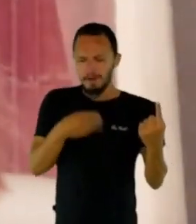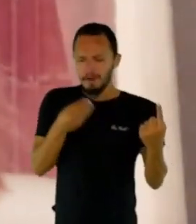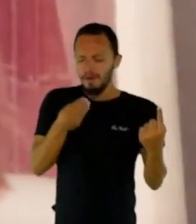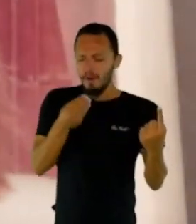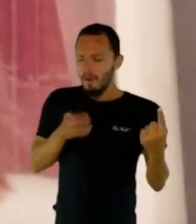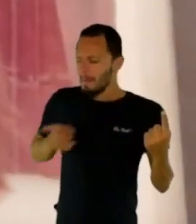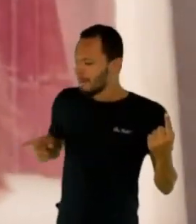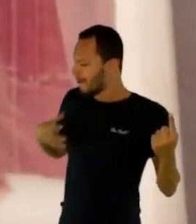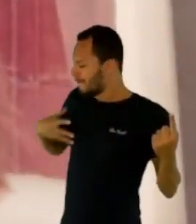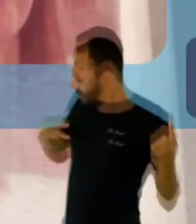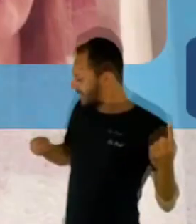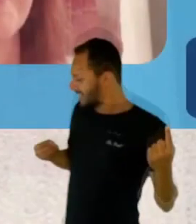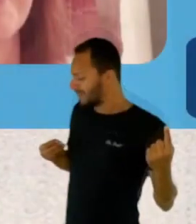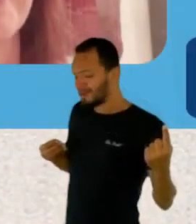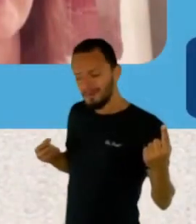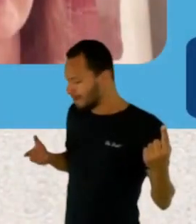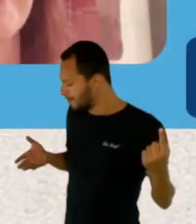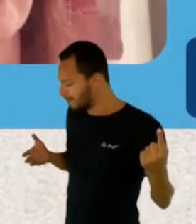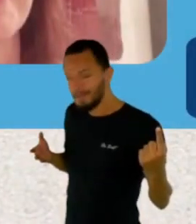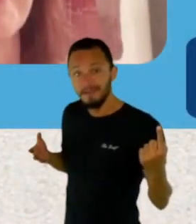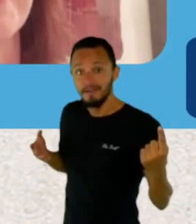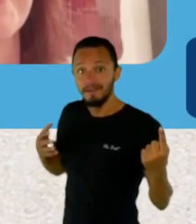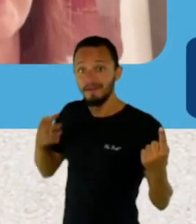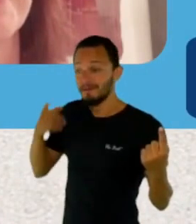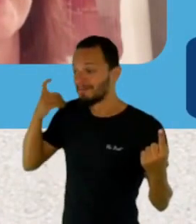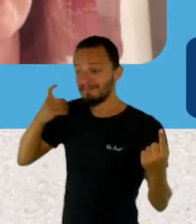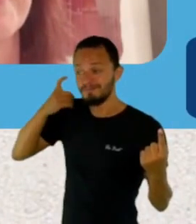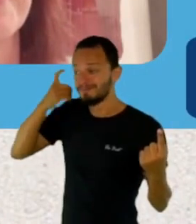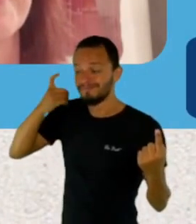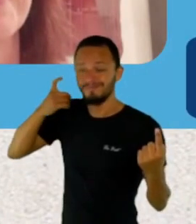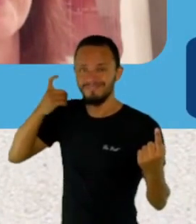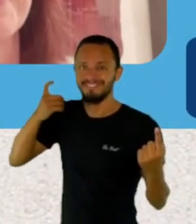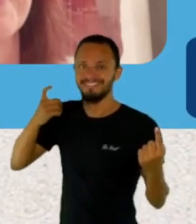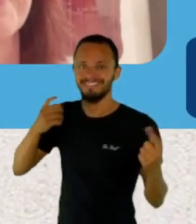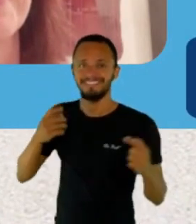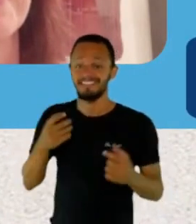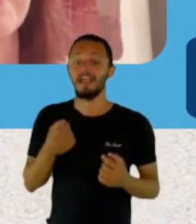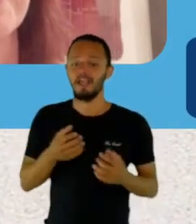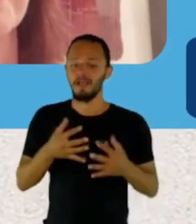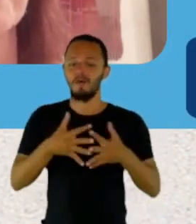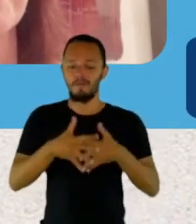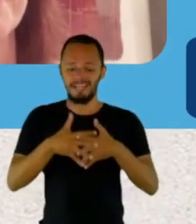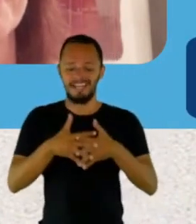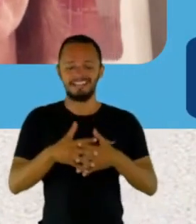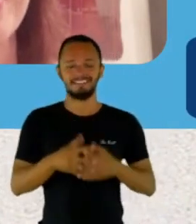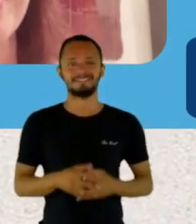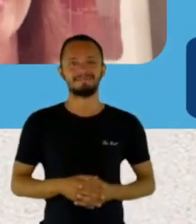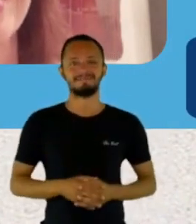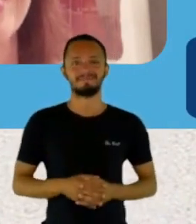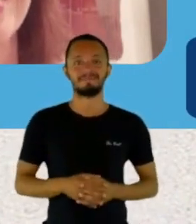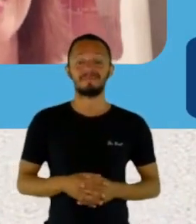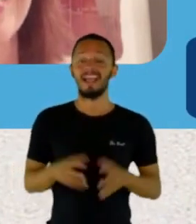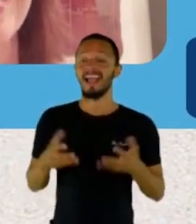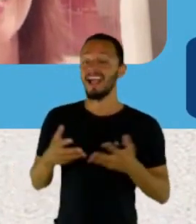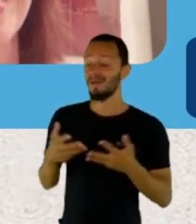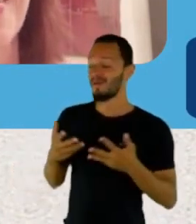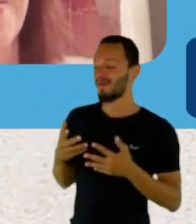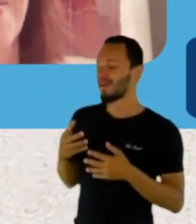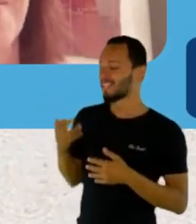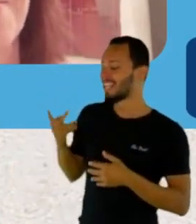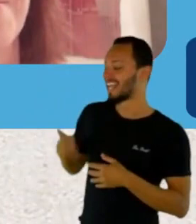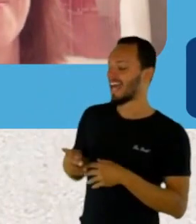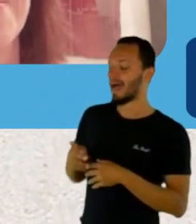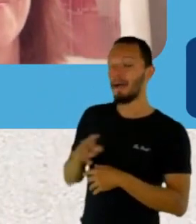É. E agora, assim, aproveitando o título do seu blog, né? Dicas da Carol. Qual a dica que você dá pra